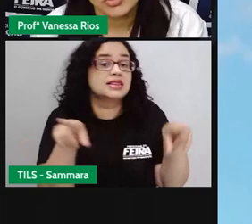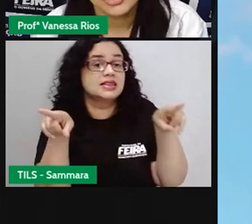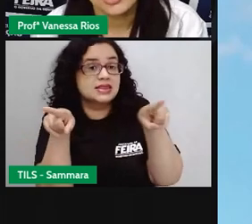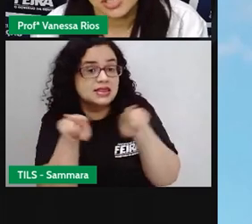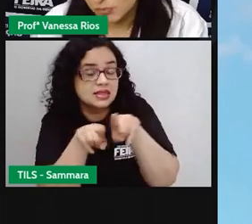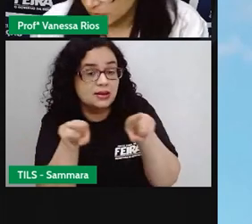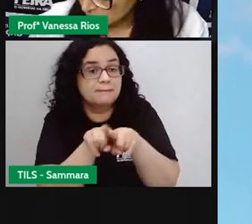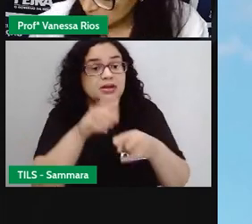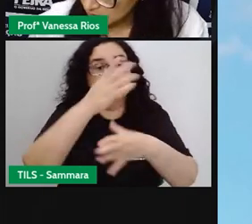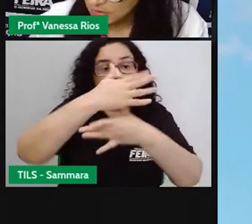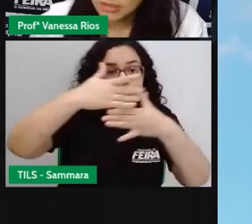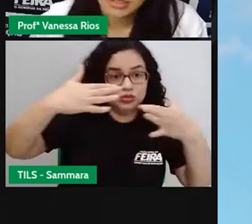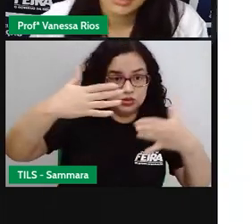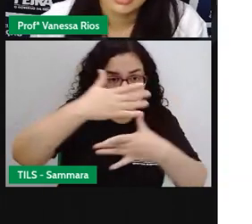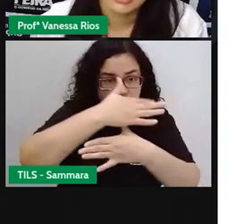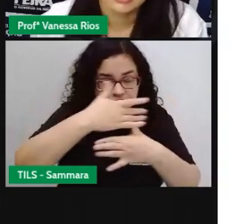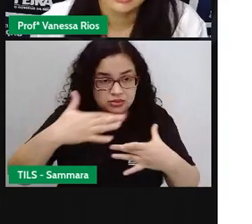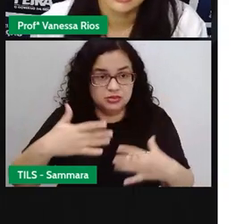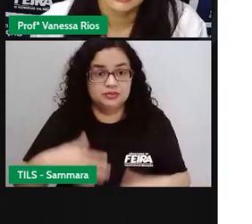nos municípios.